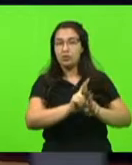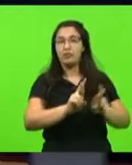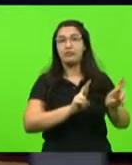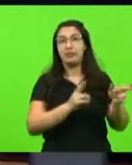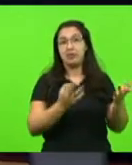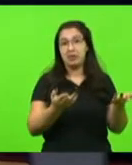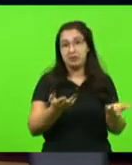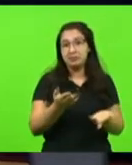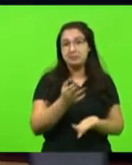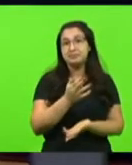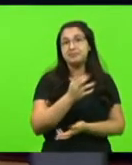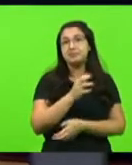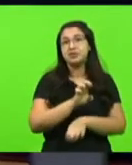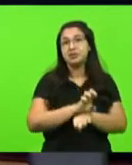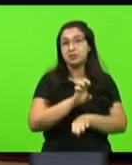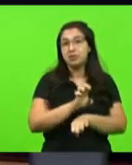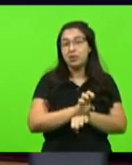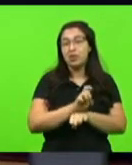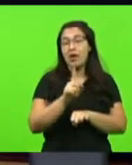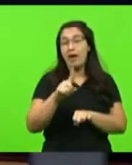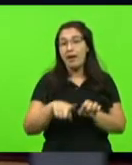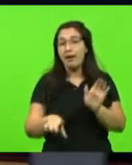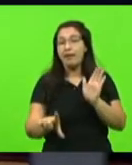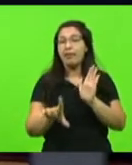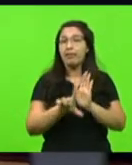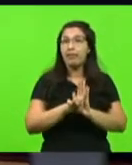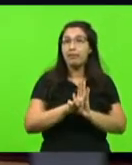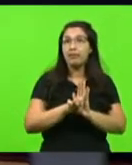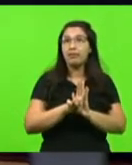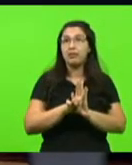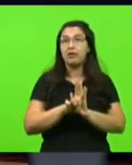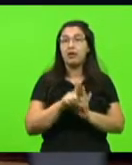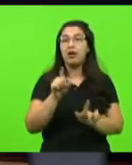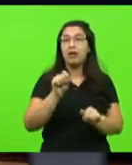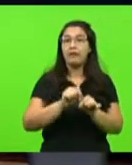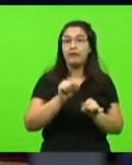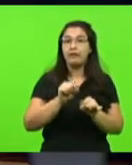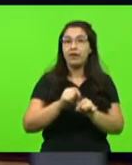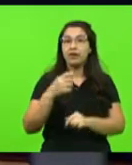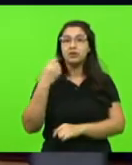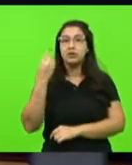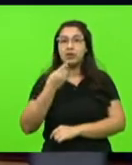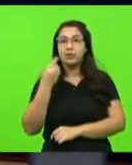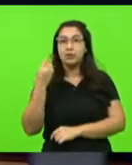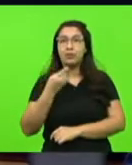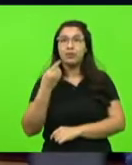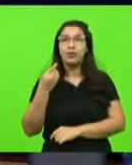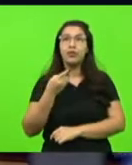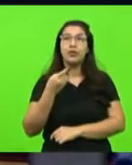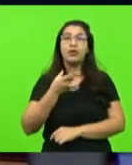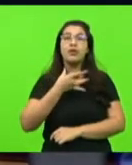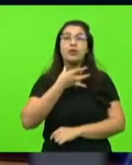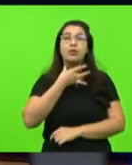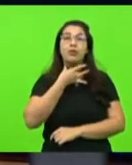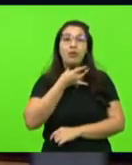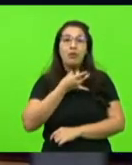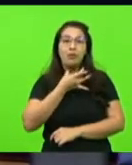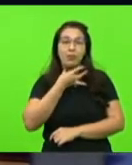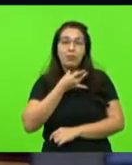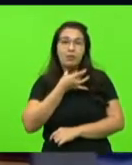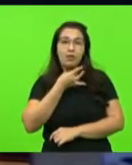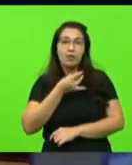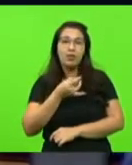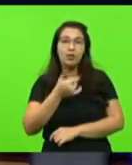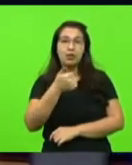automóveis. Essa foi uma lei que foi feita pelo deputado Cobalchini, de 10%,